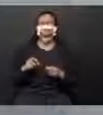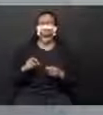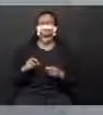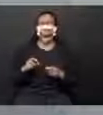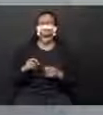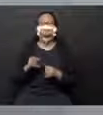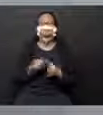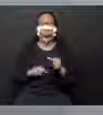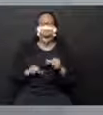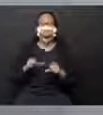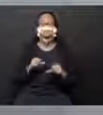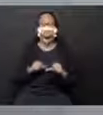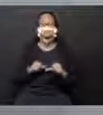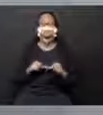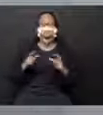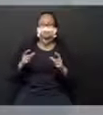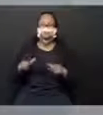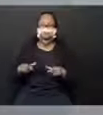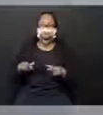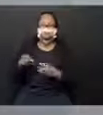mudou. Tudo bem?